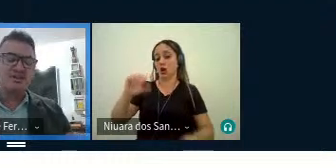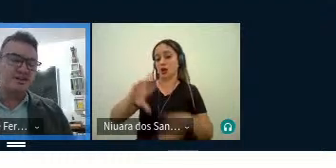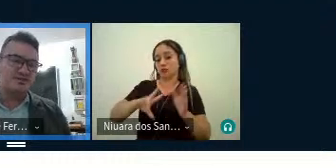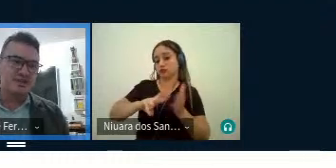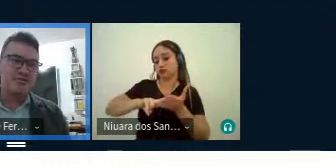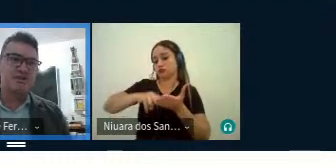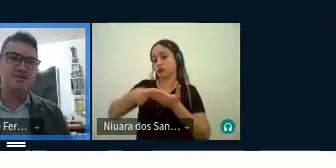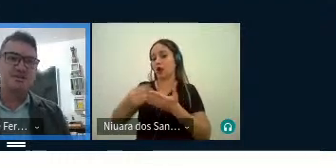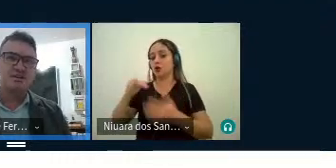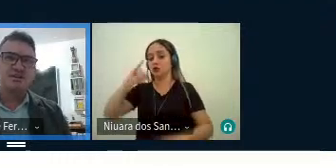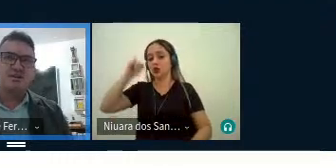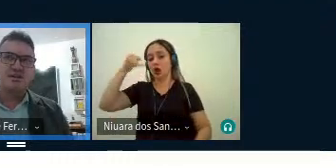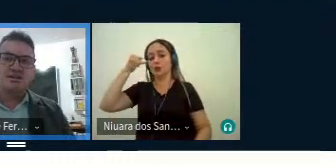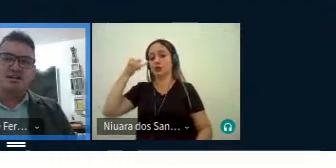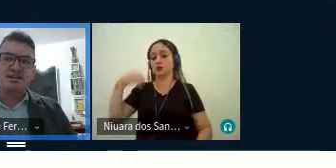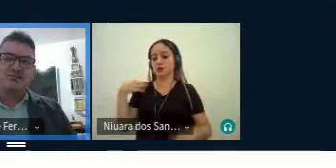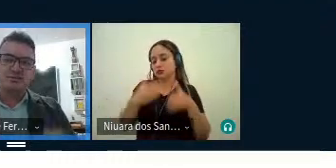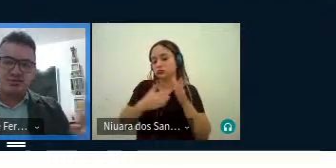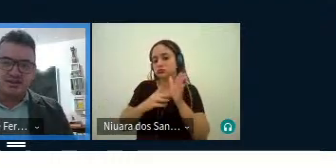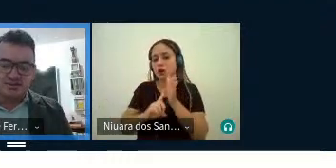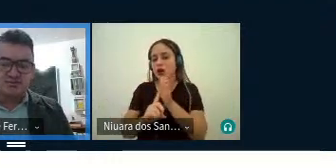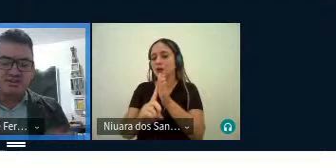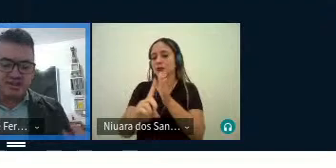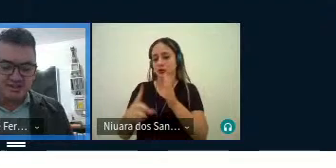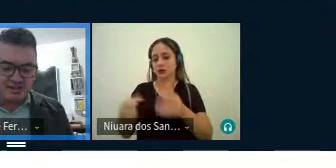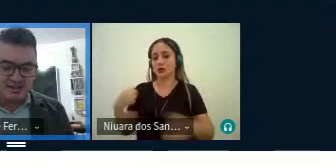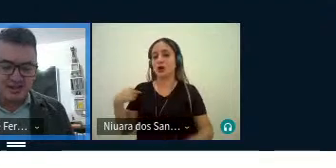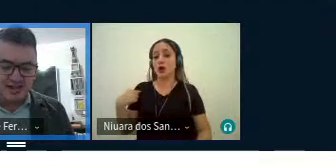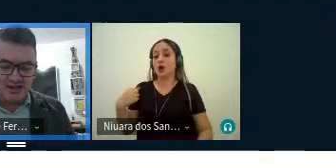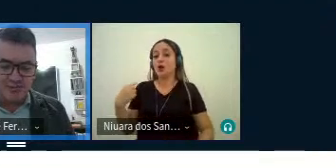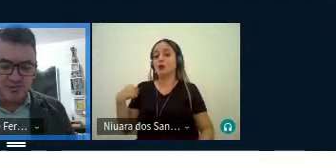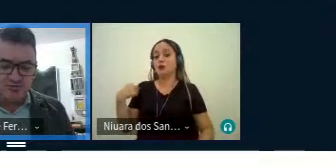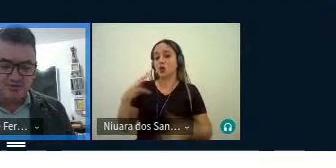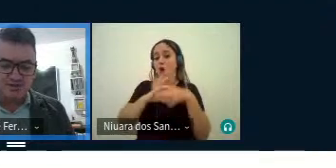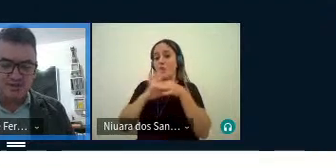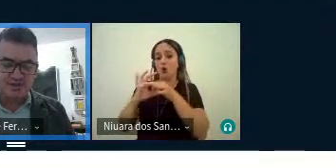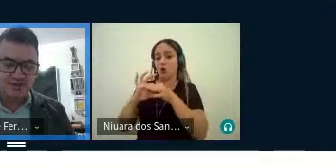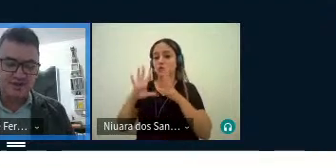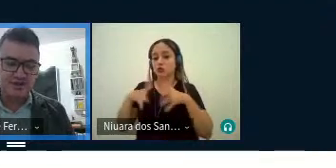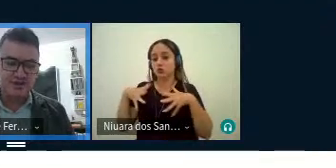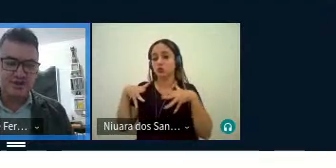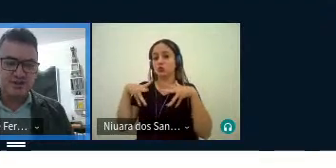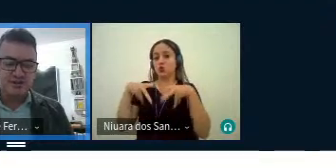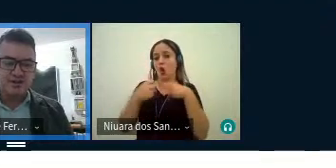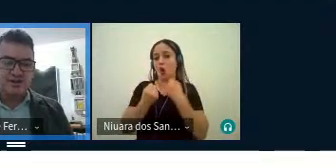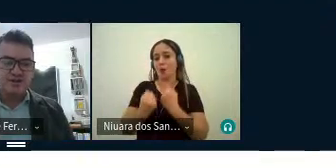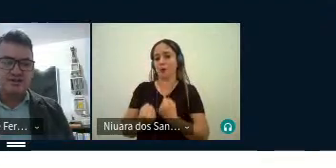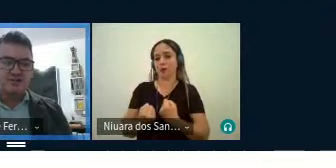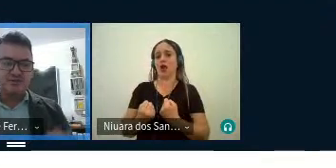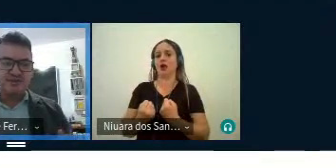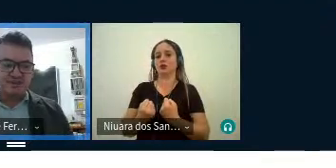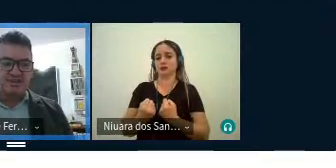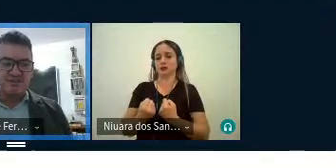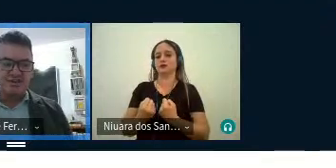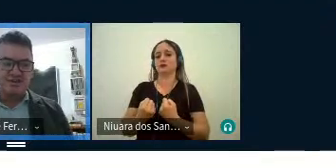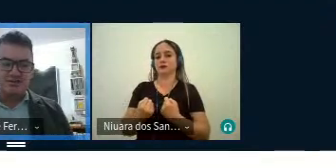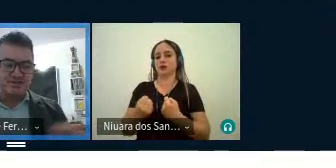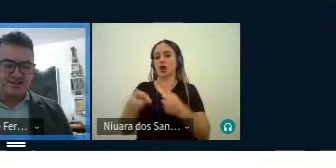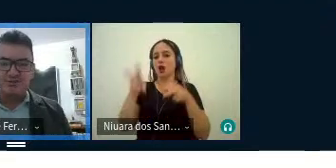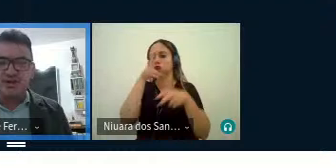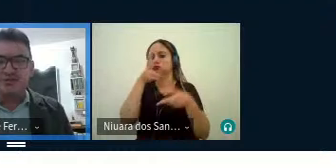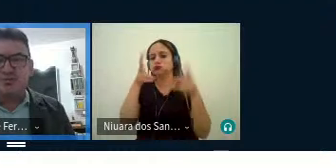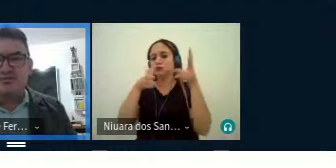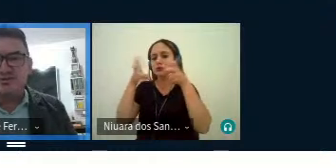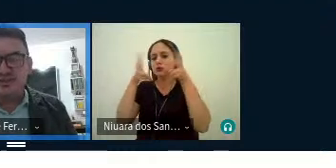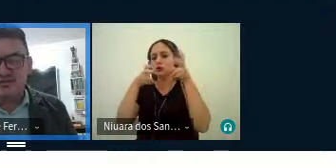caminho, né? Que é justamente, consolida todo esse arcabouço de perspectivas,